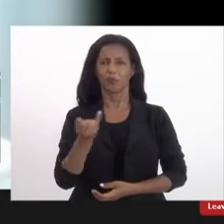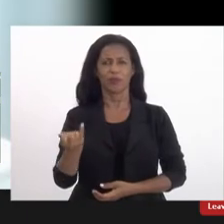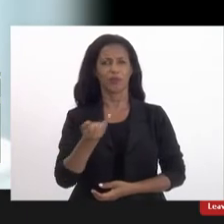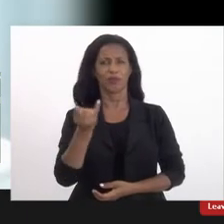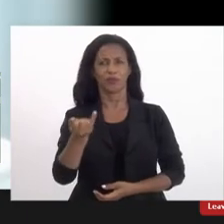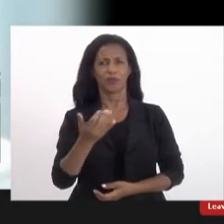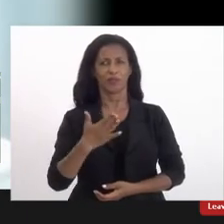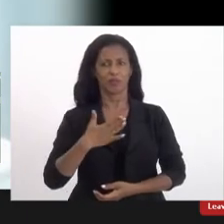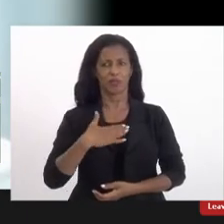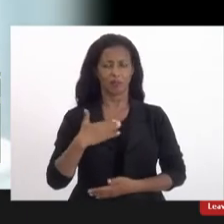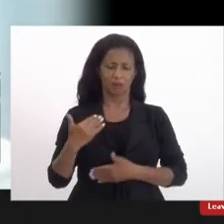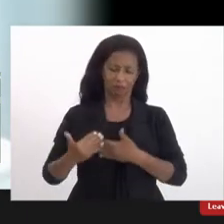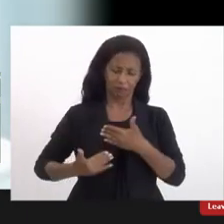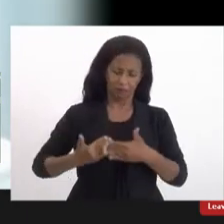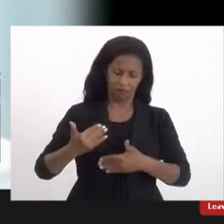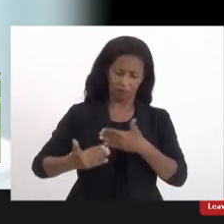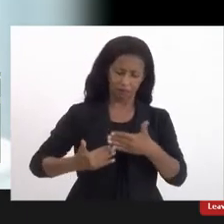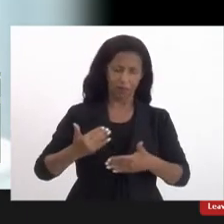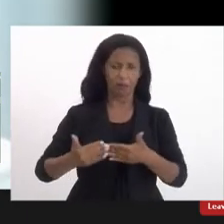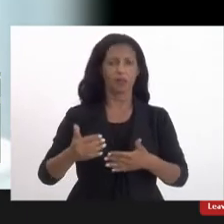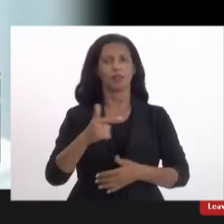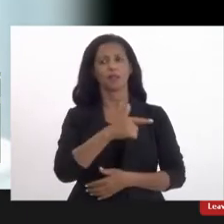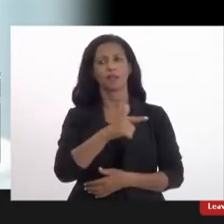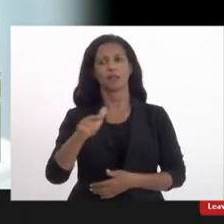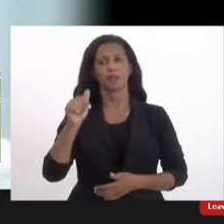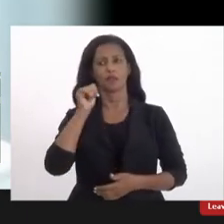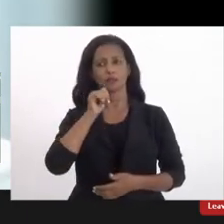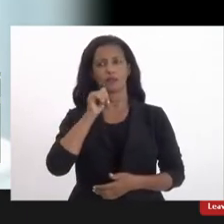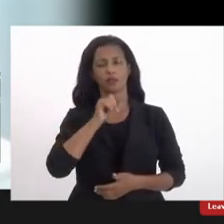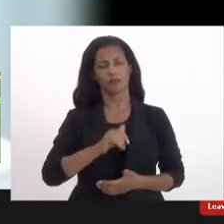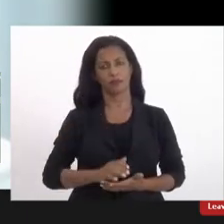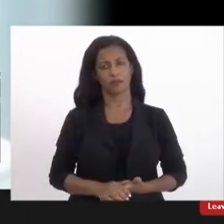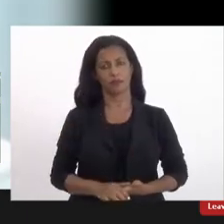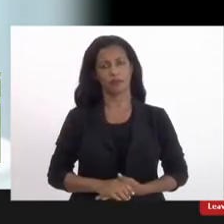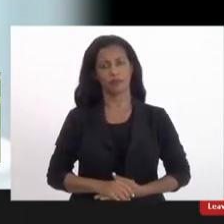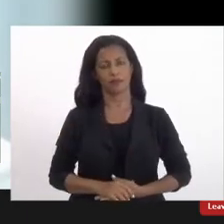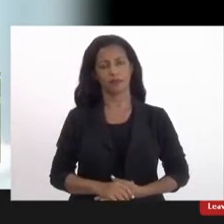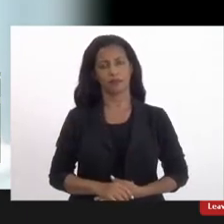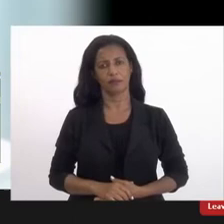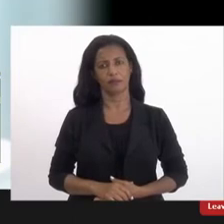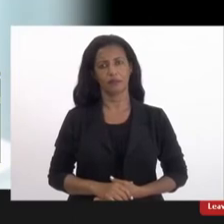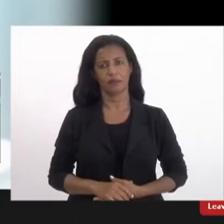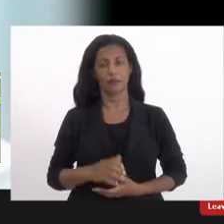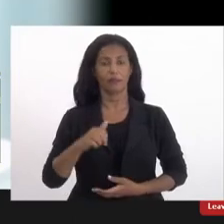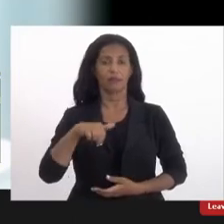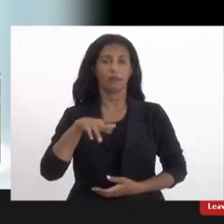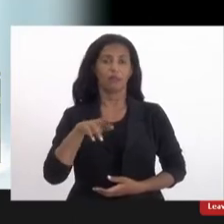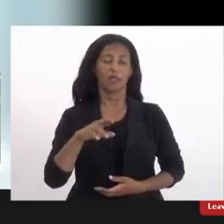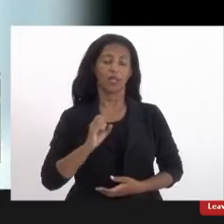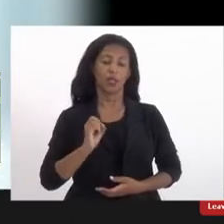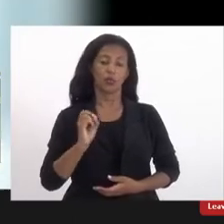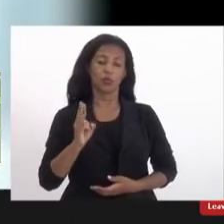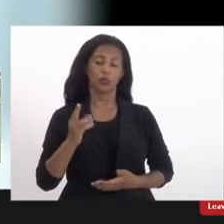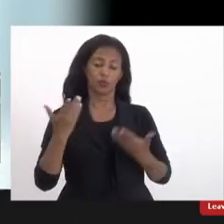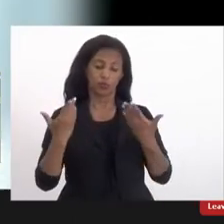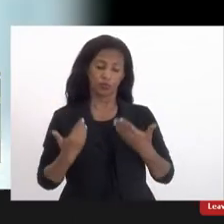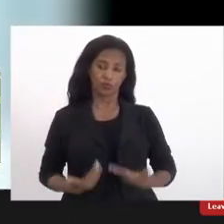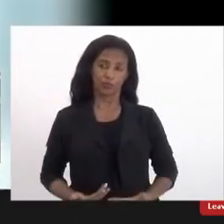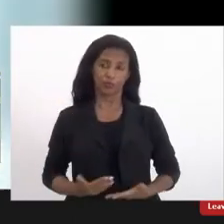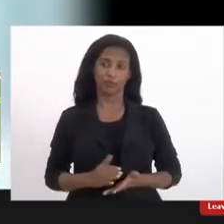na minha caminhada de tantas outras mulheres bom quem eu sou né eu sou